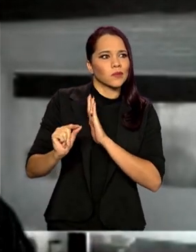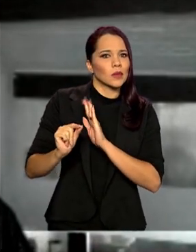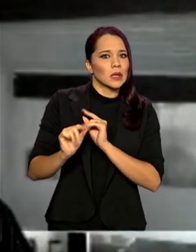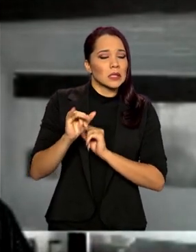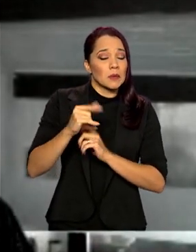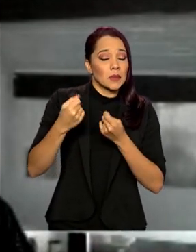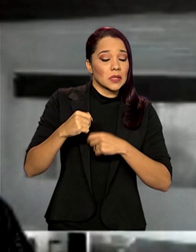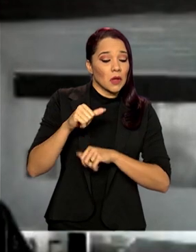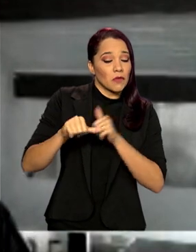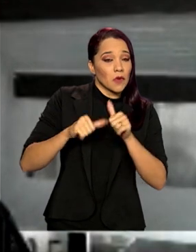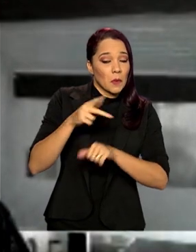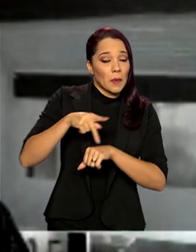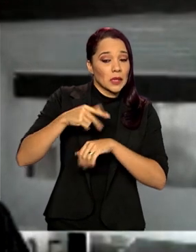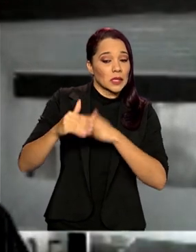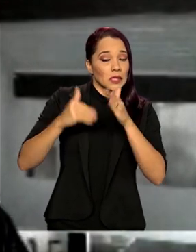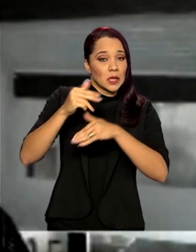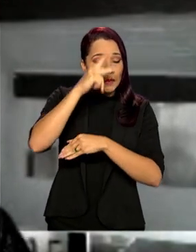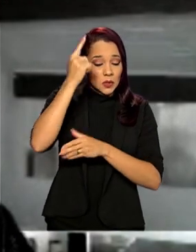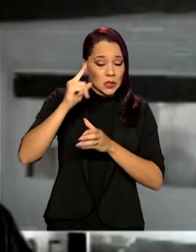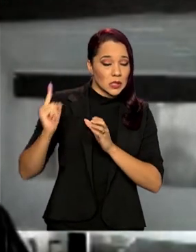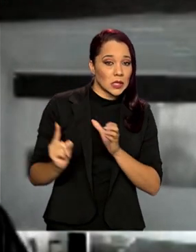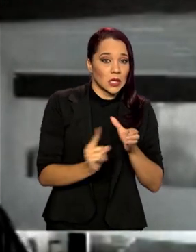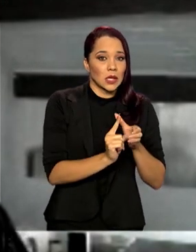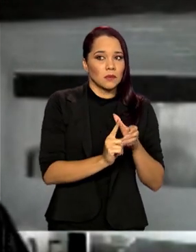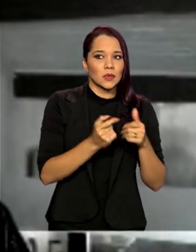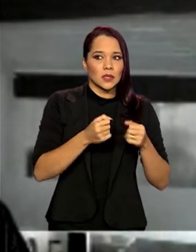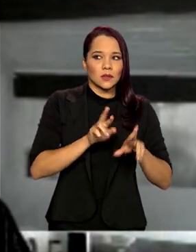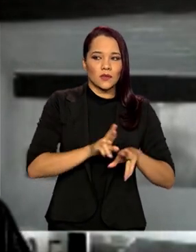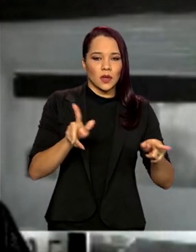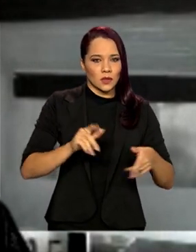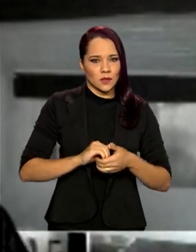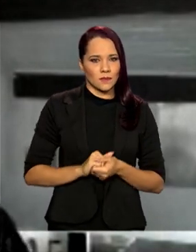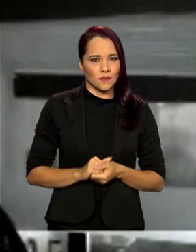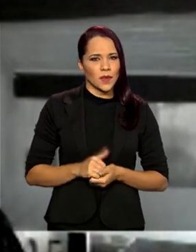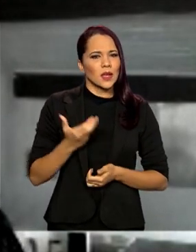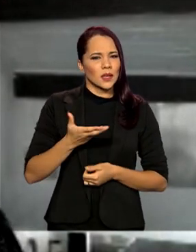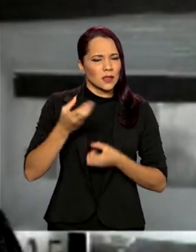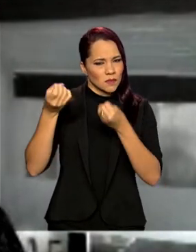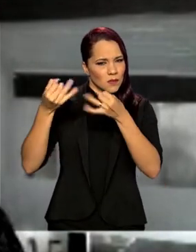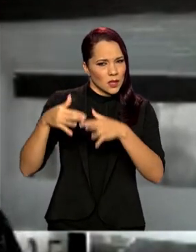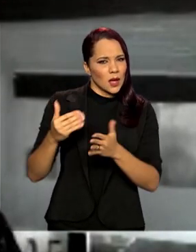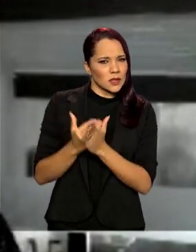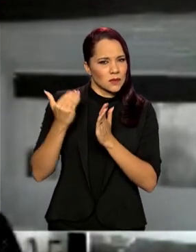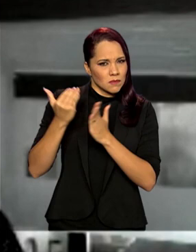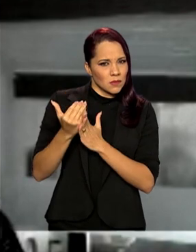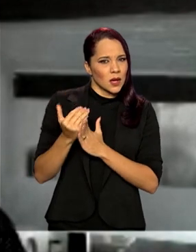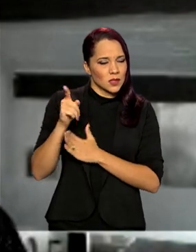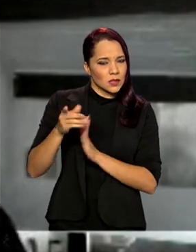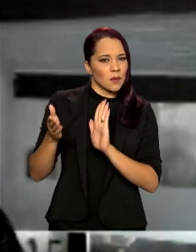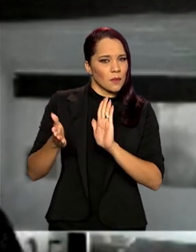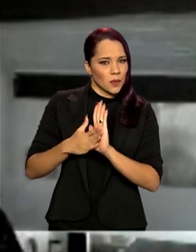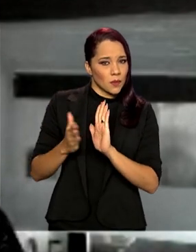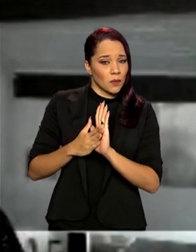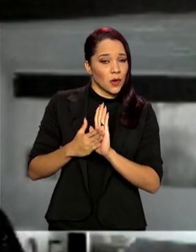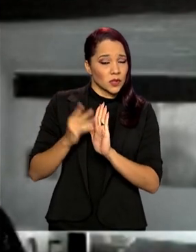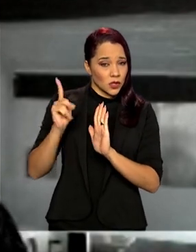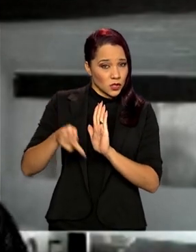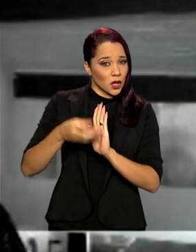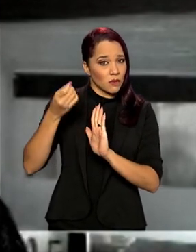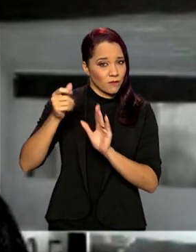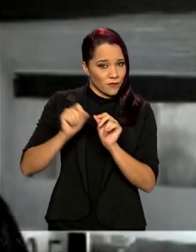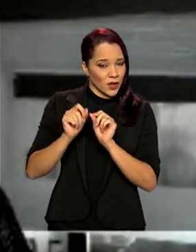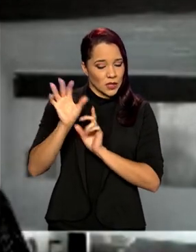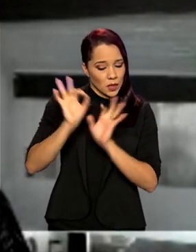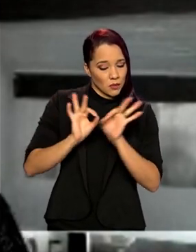para o país crescer e para as pessoas serem inseridas, também tem o contrário. Então, gostaria que o senhor explicasse um pouquinho já em relação à proposta que o senhor já fez